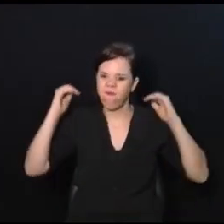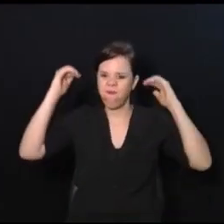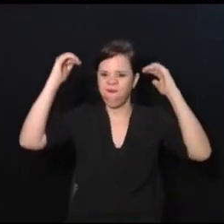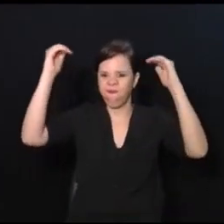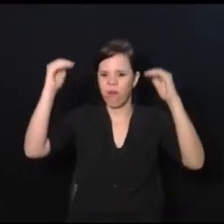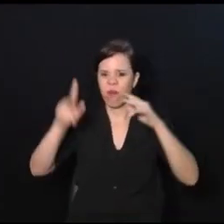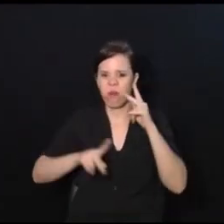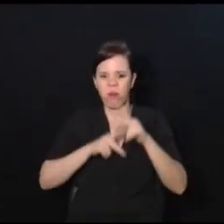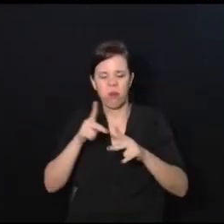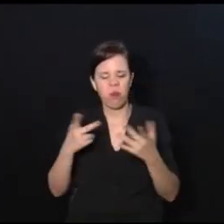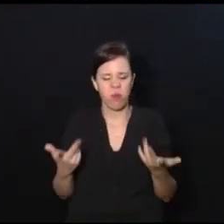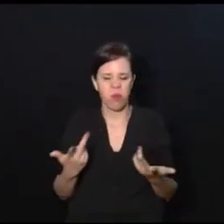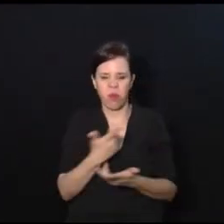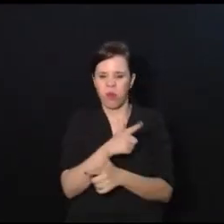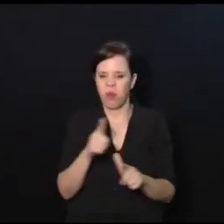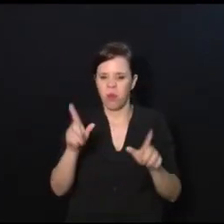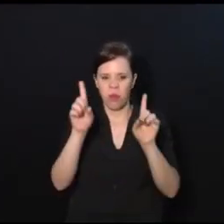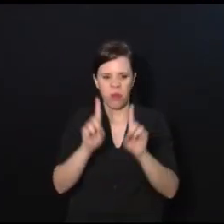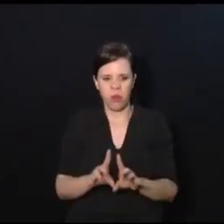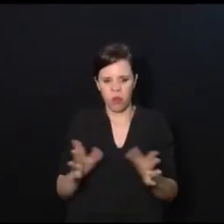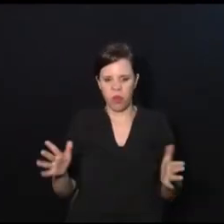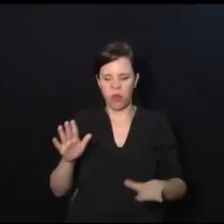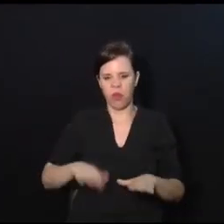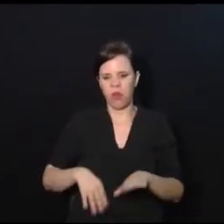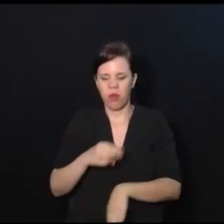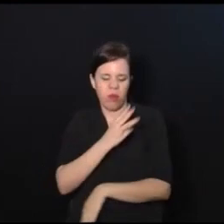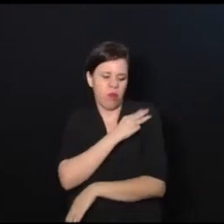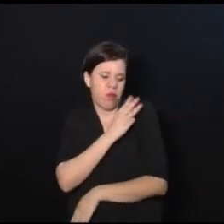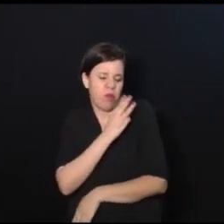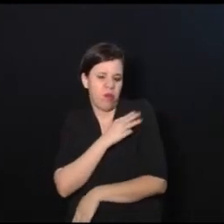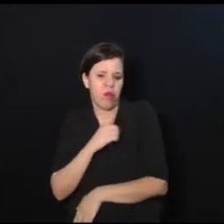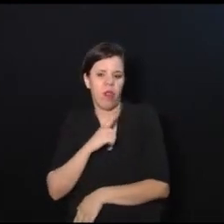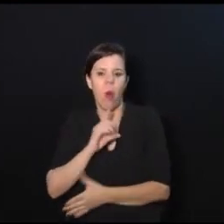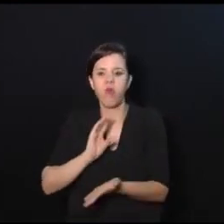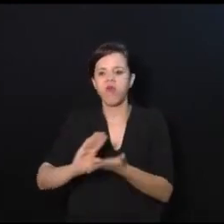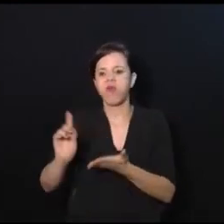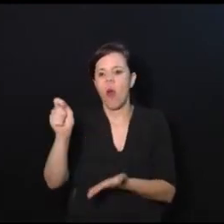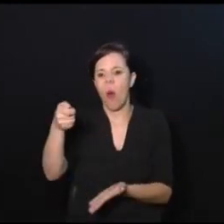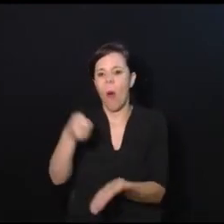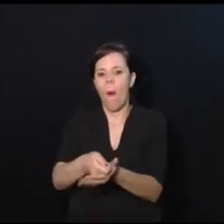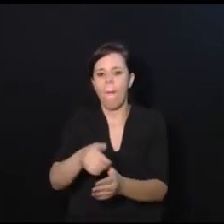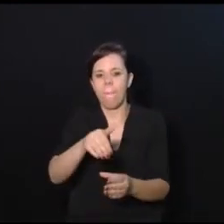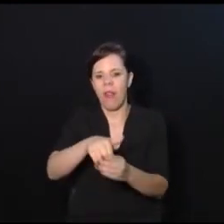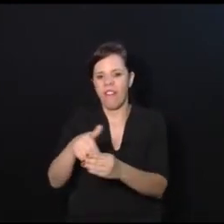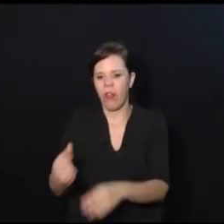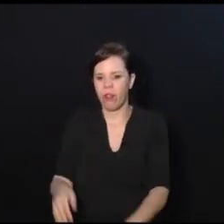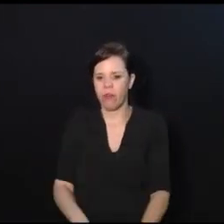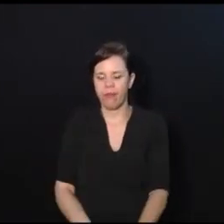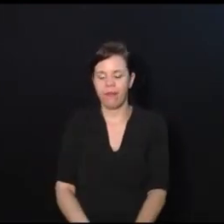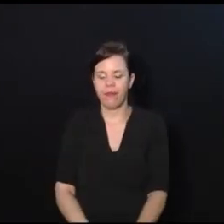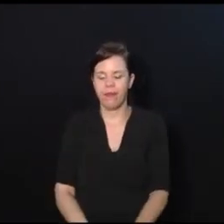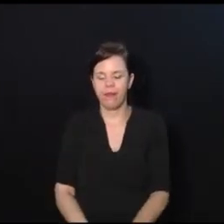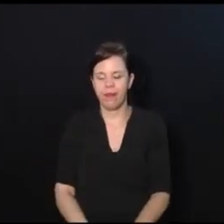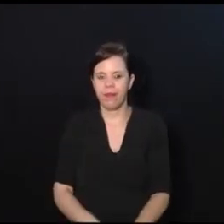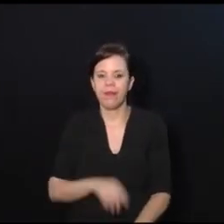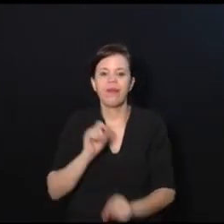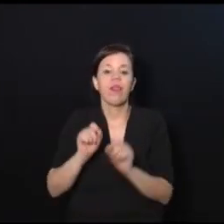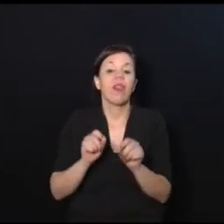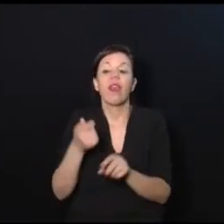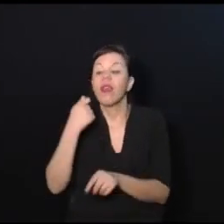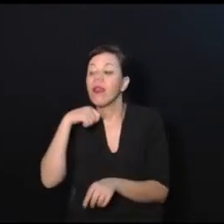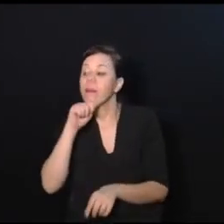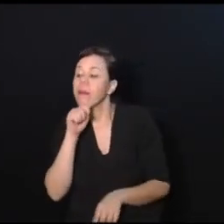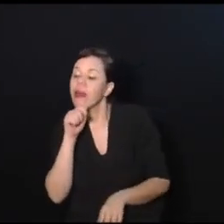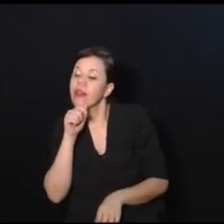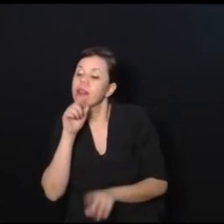gente que chegou ali, às vezes com ensino médio, mas tinha dinheiro para comprar voto. Então, quem é mãe de pessoa com